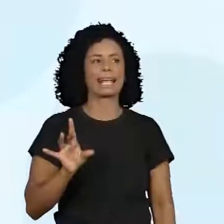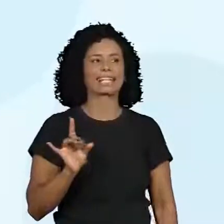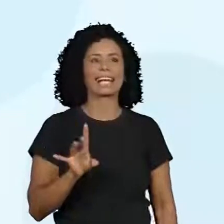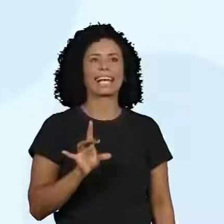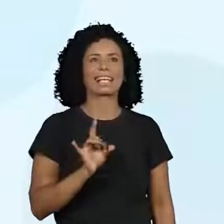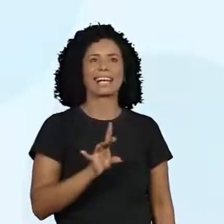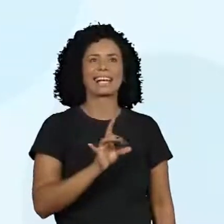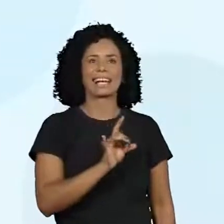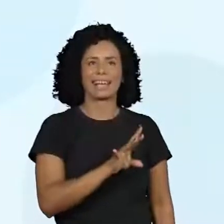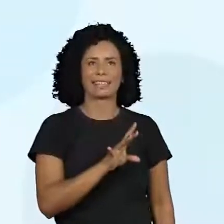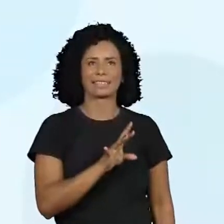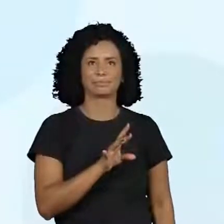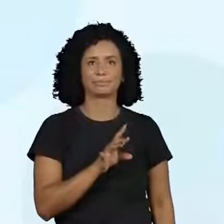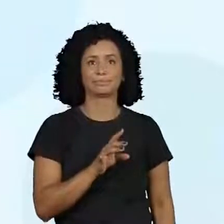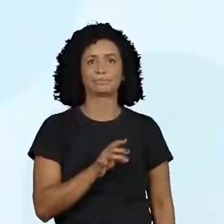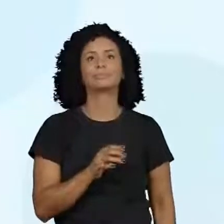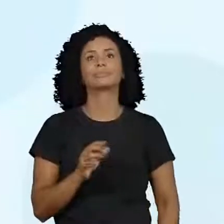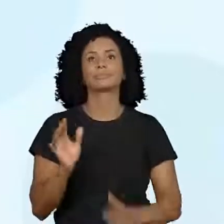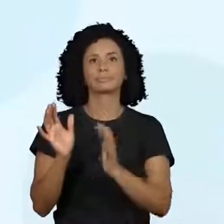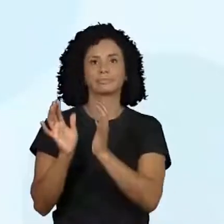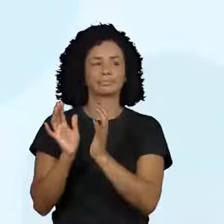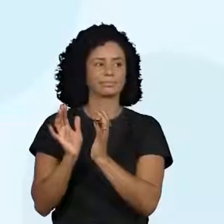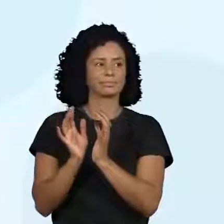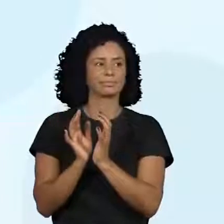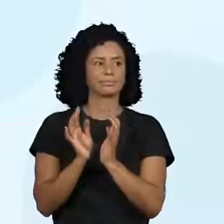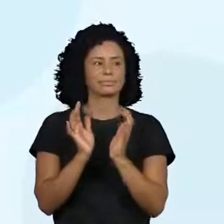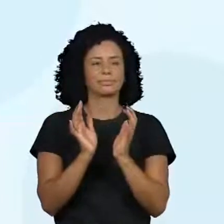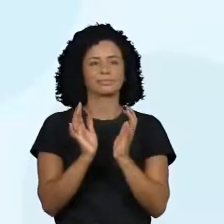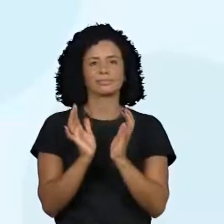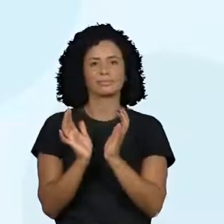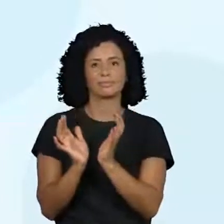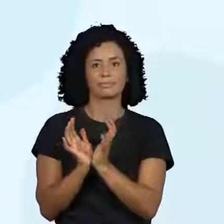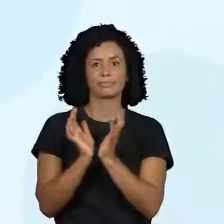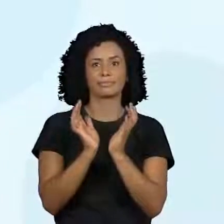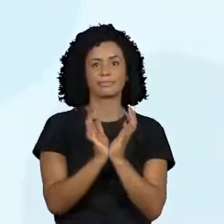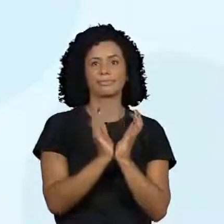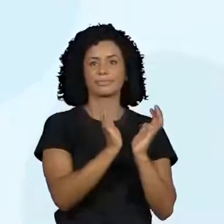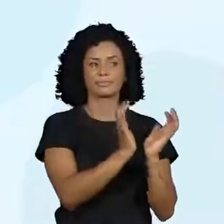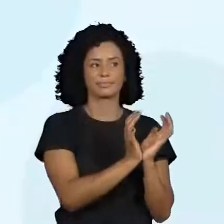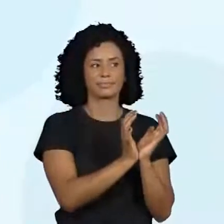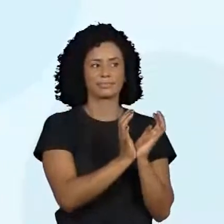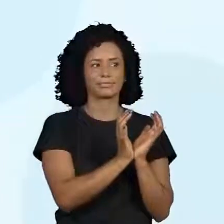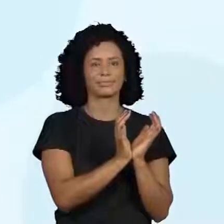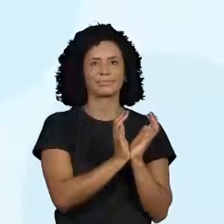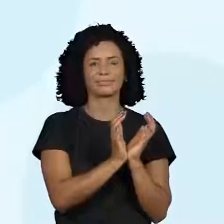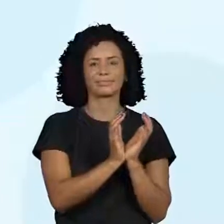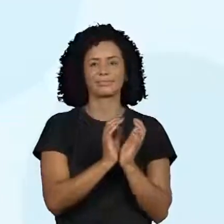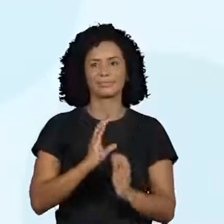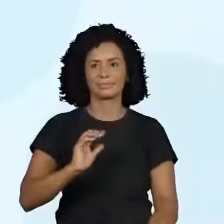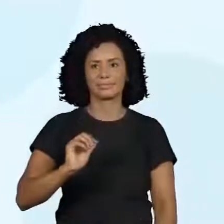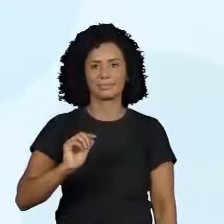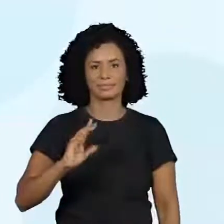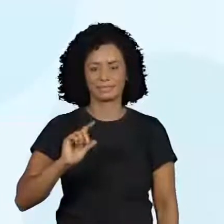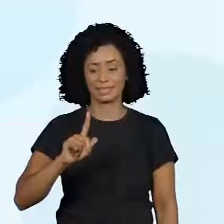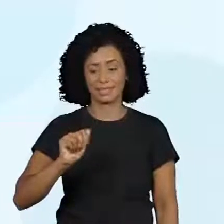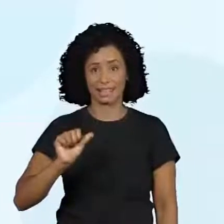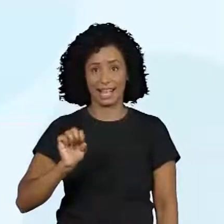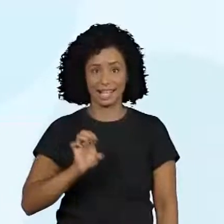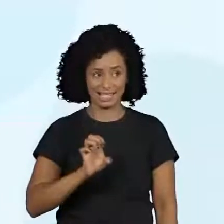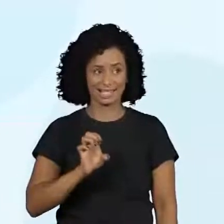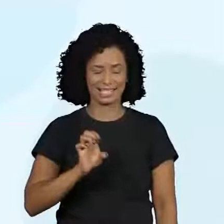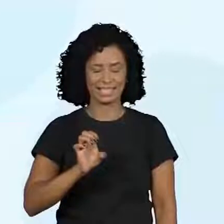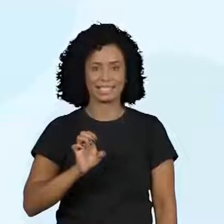aqui eu tenho três classes, certo? Vou usar unidades, milhares e milhões,